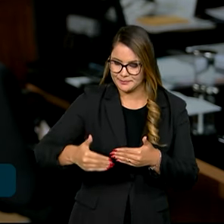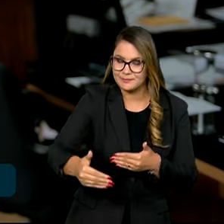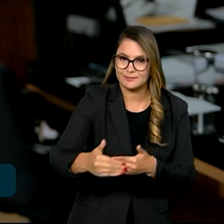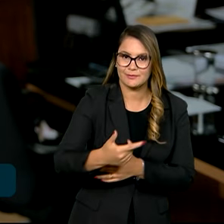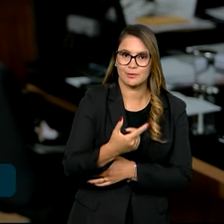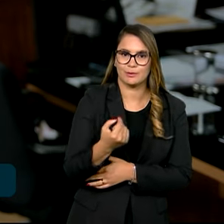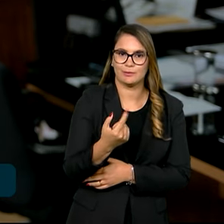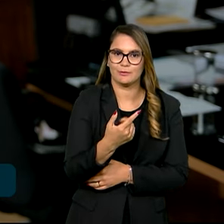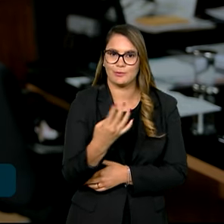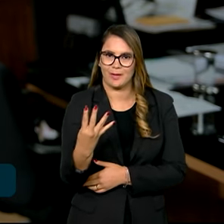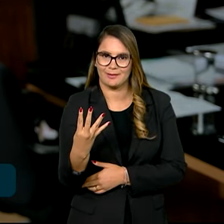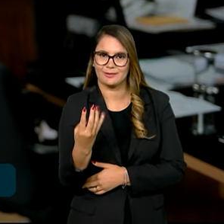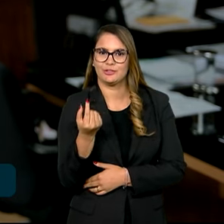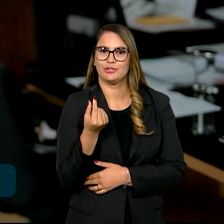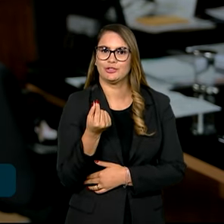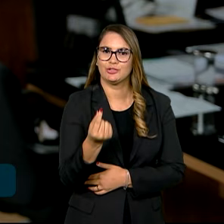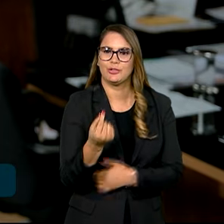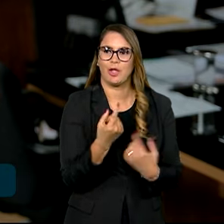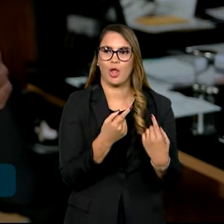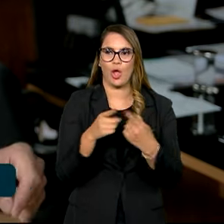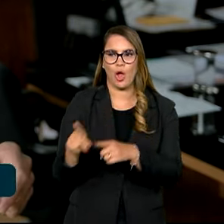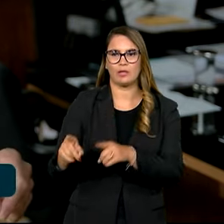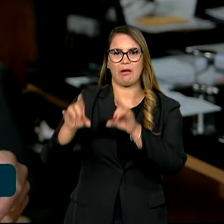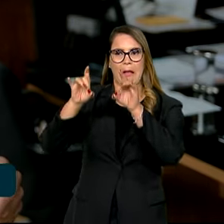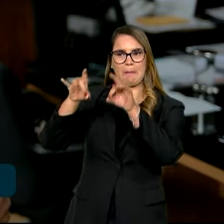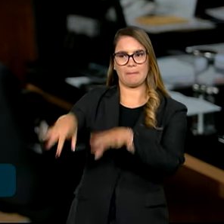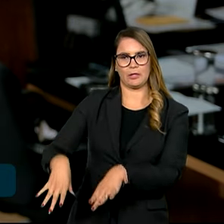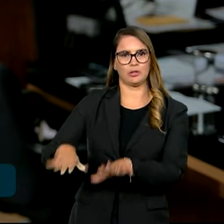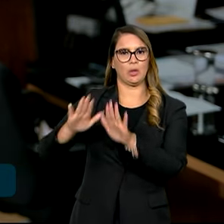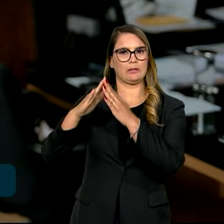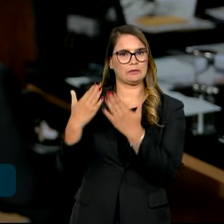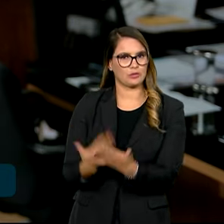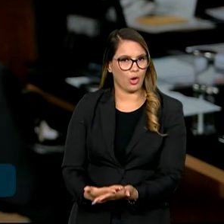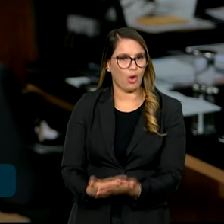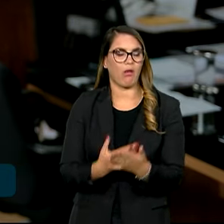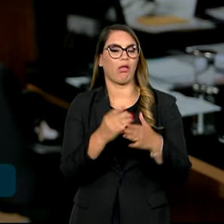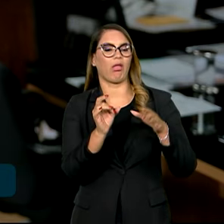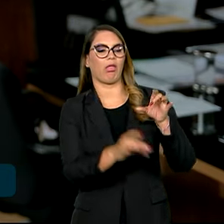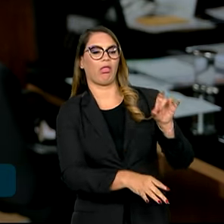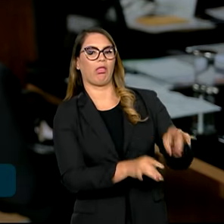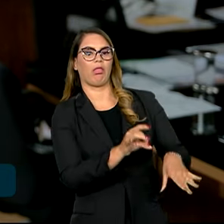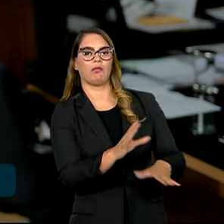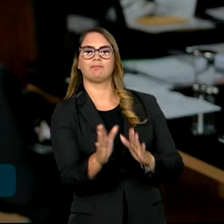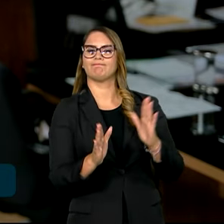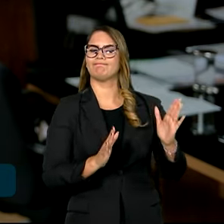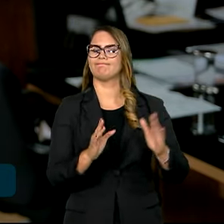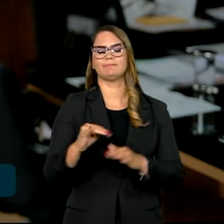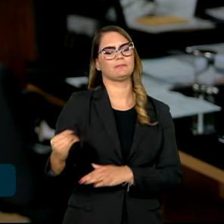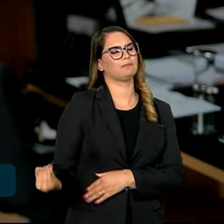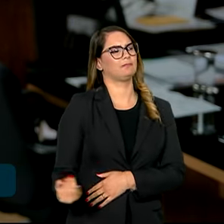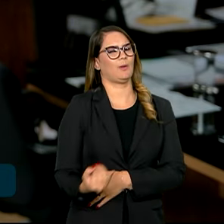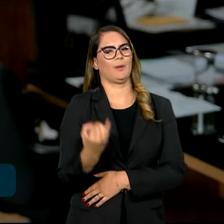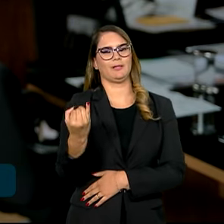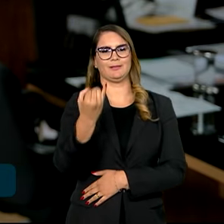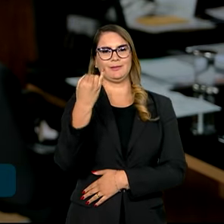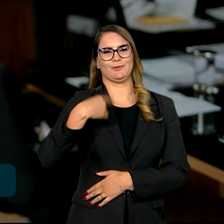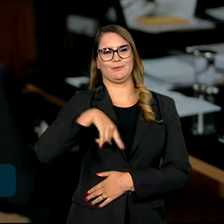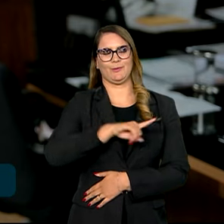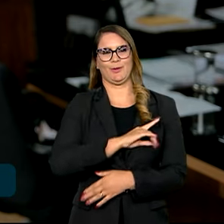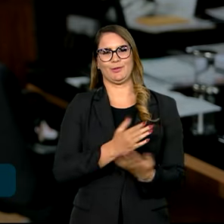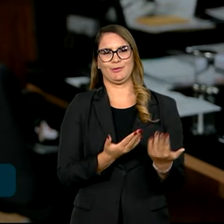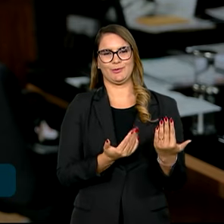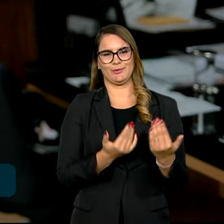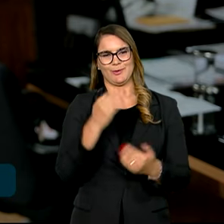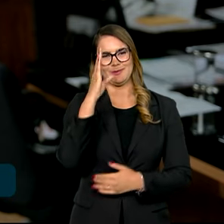São recursos para combater o abandono escolar e a evasão nessa etapa tão importante para os nossos jovens